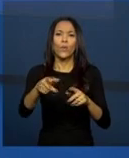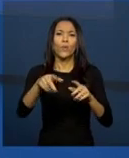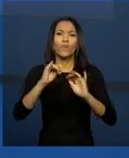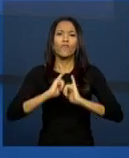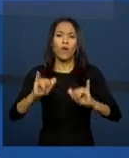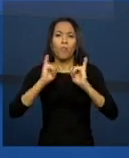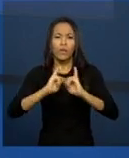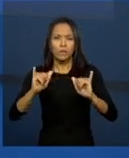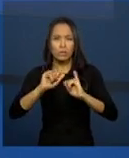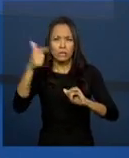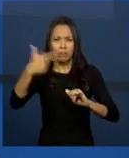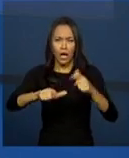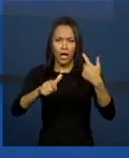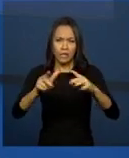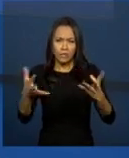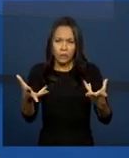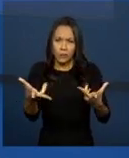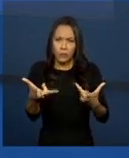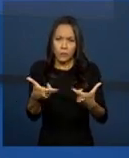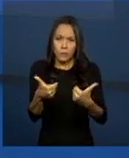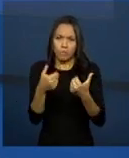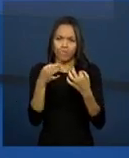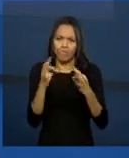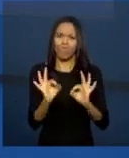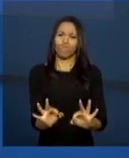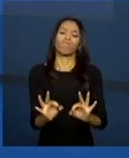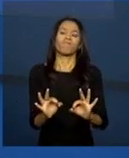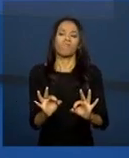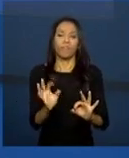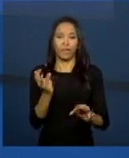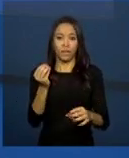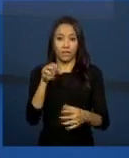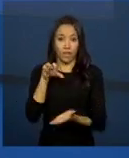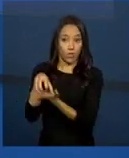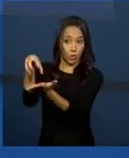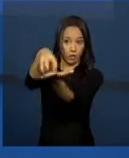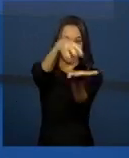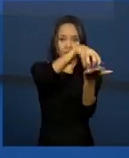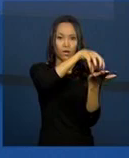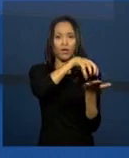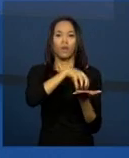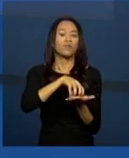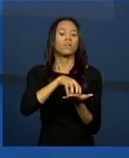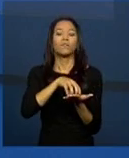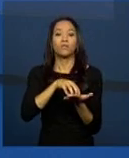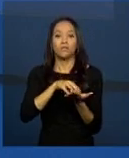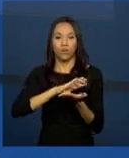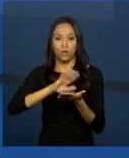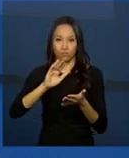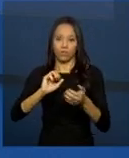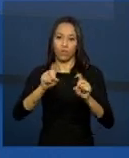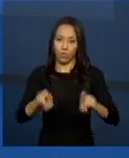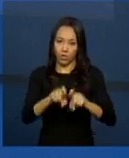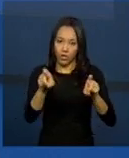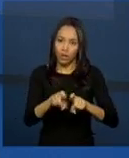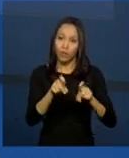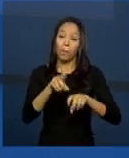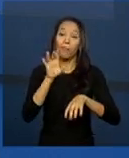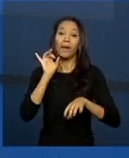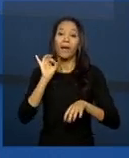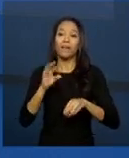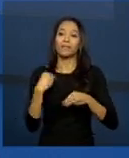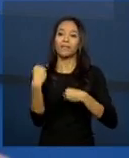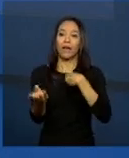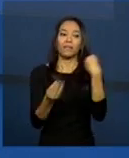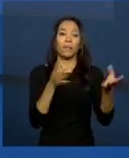mais sensíveis do prontuário, ter maior número de computadores dentro das unidades e, preferencialmente, um computador para cada